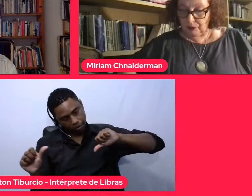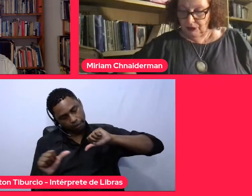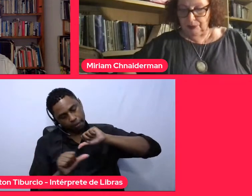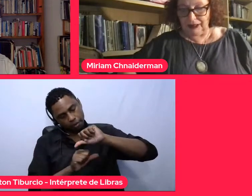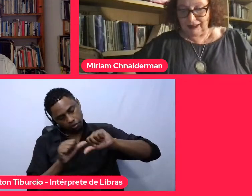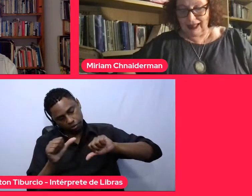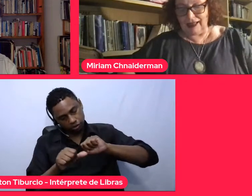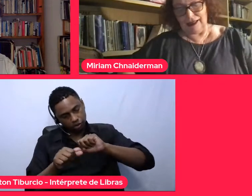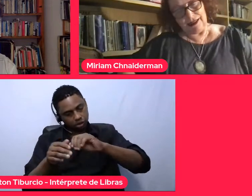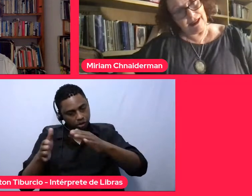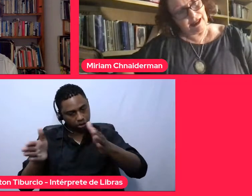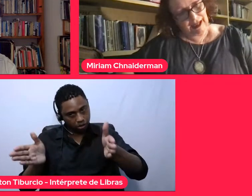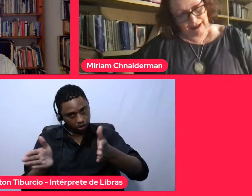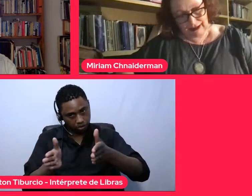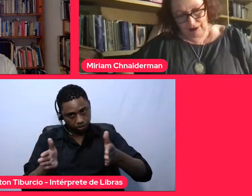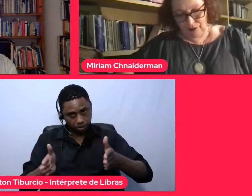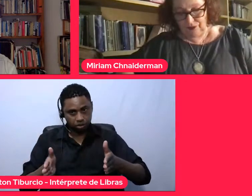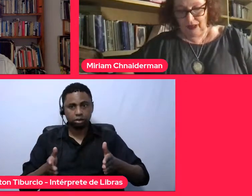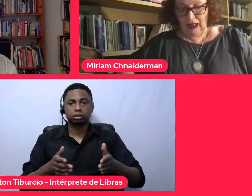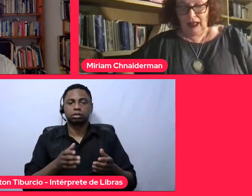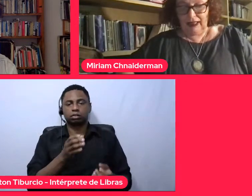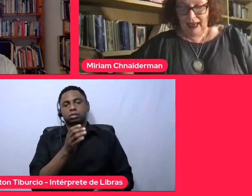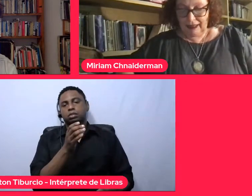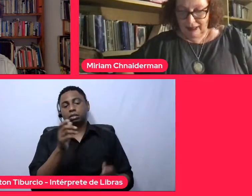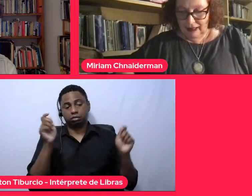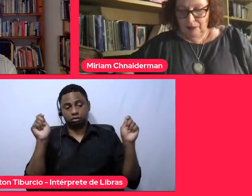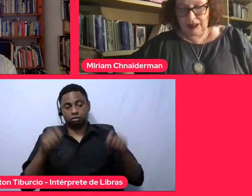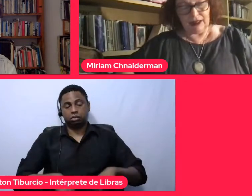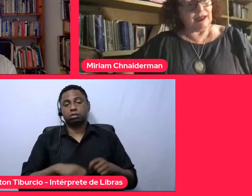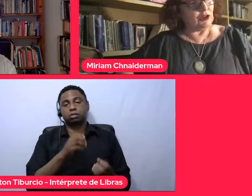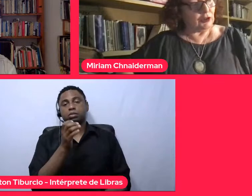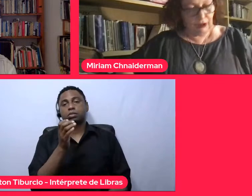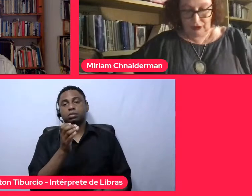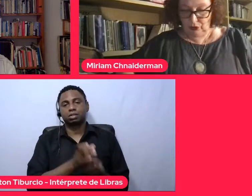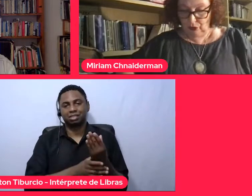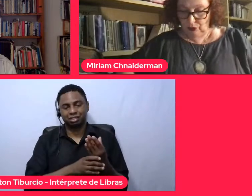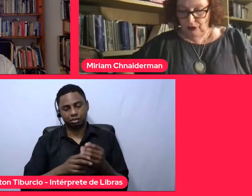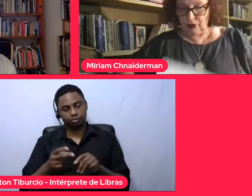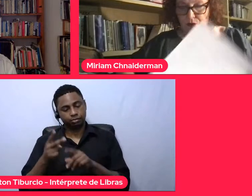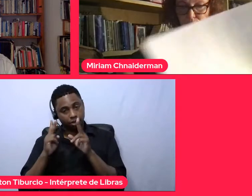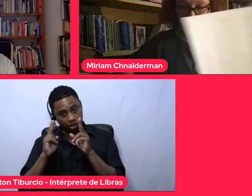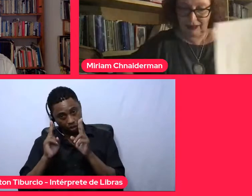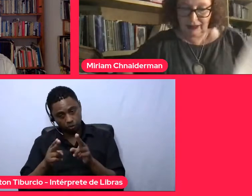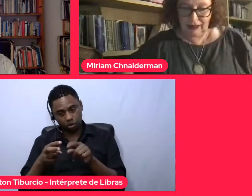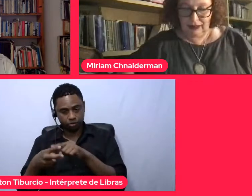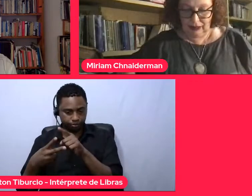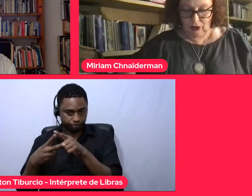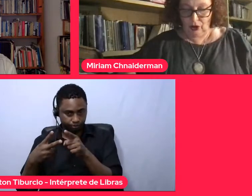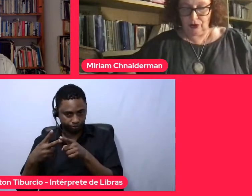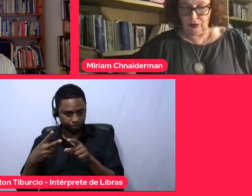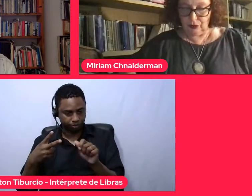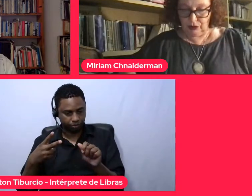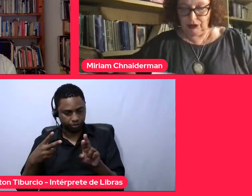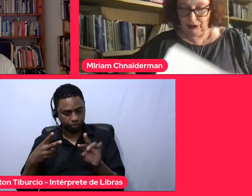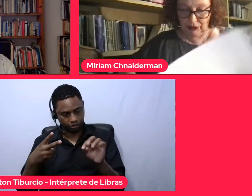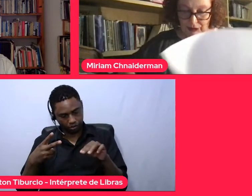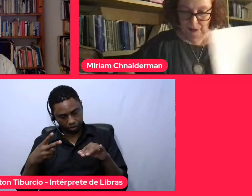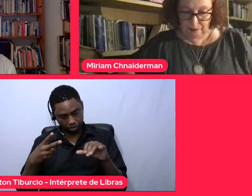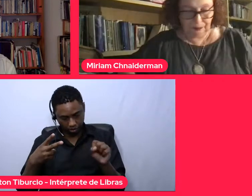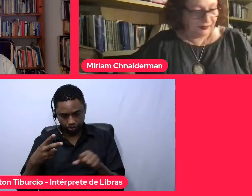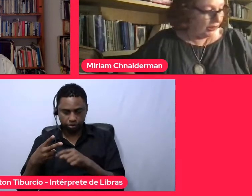em possibilidade de criação que Artemis e Dionísio nos instrumentem em nosso